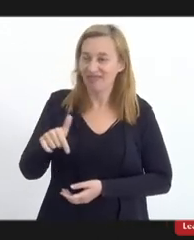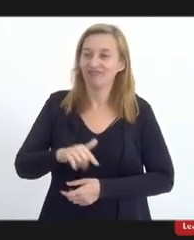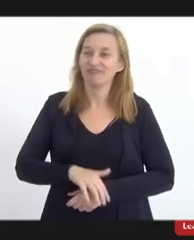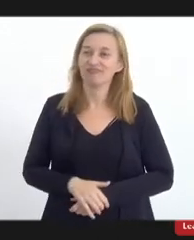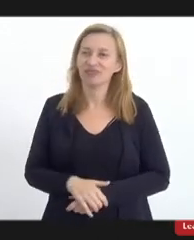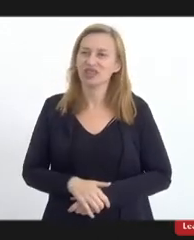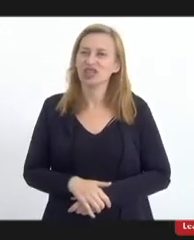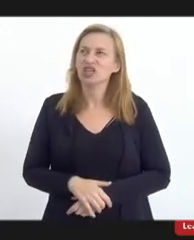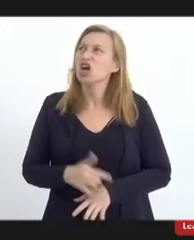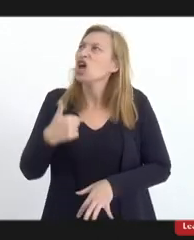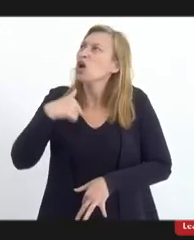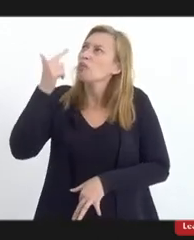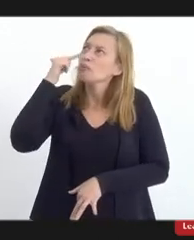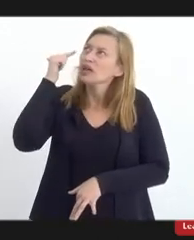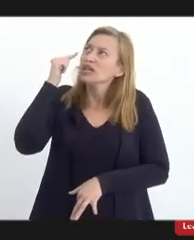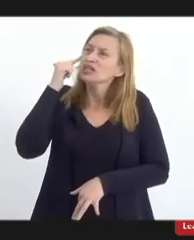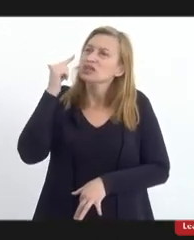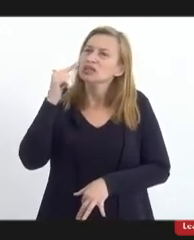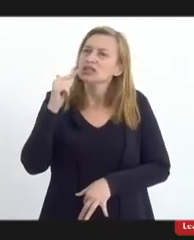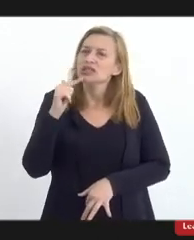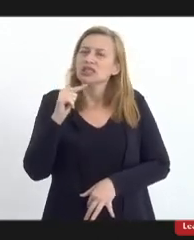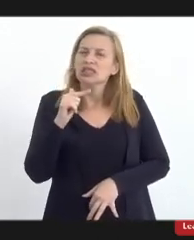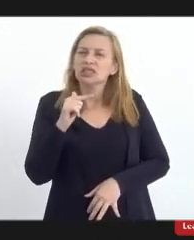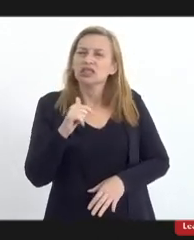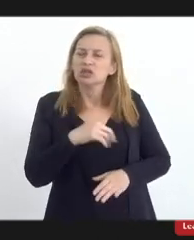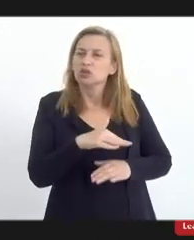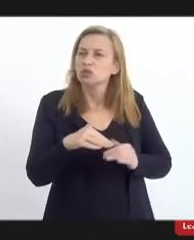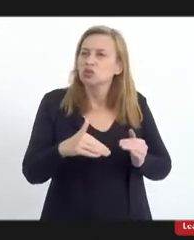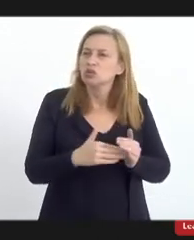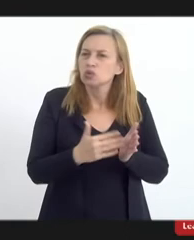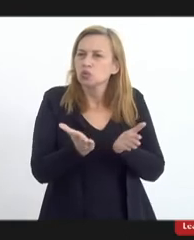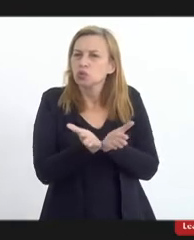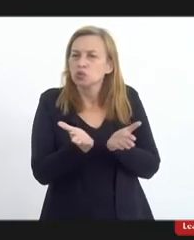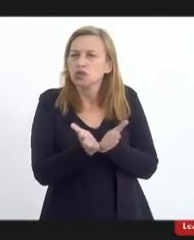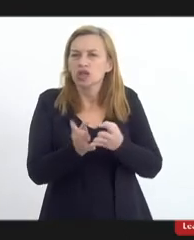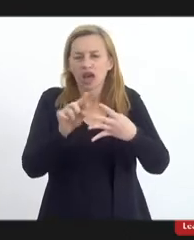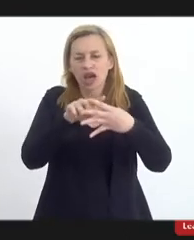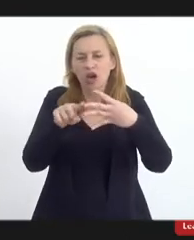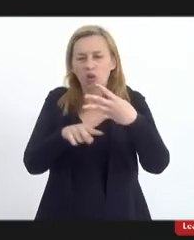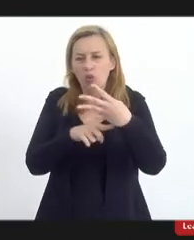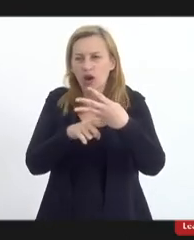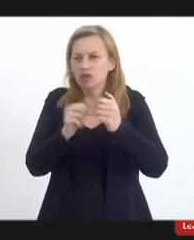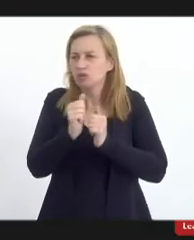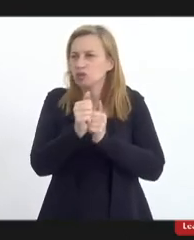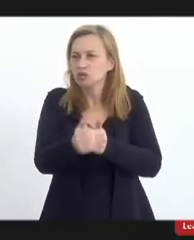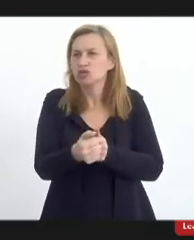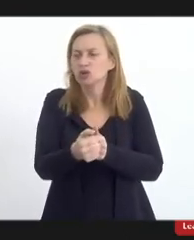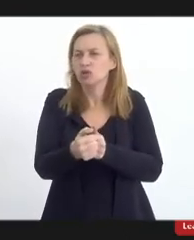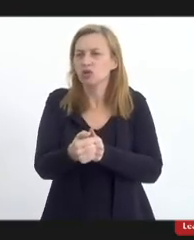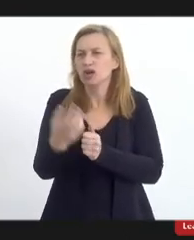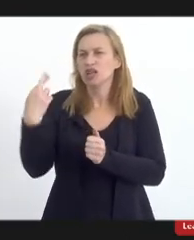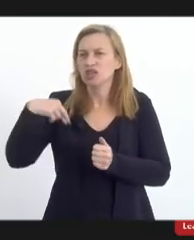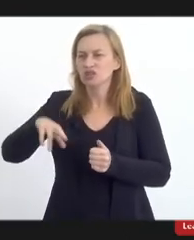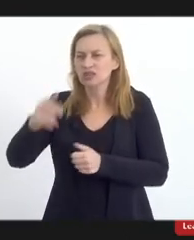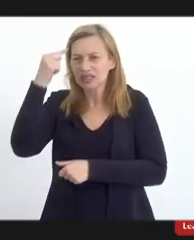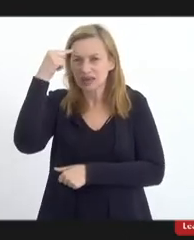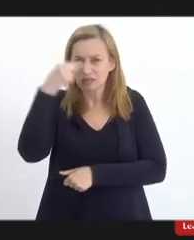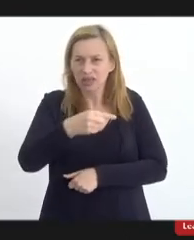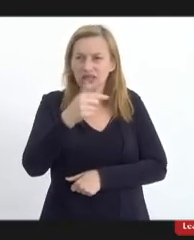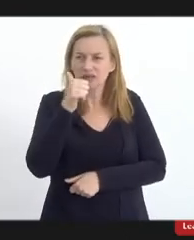eu penso que entre os cristãos há somente quatro confissões religiosas que ordenam mulheres